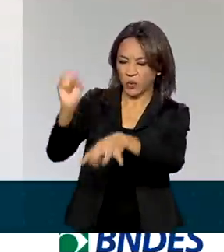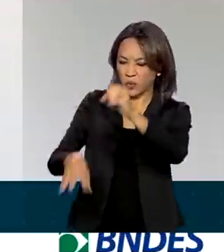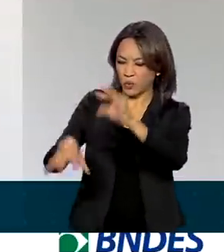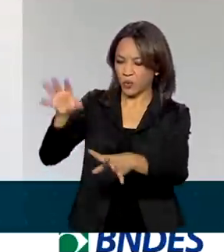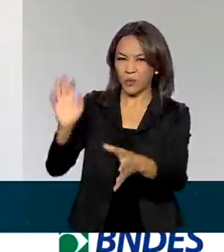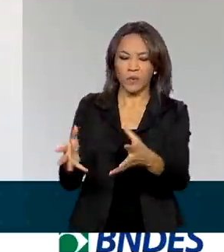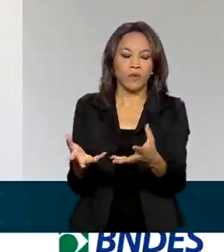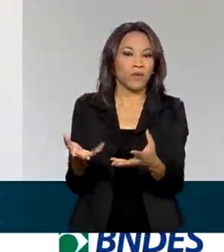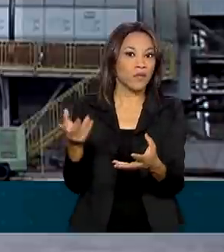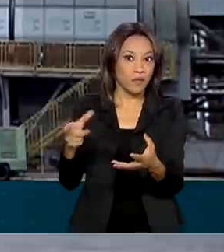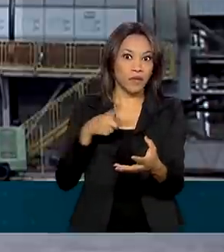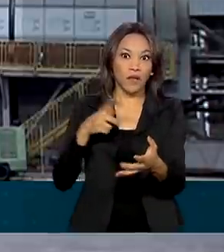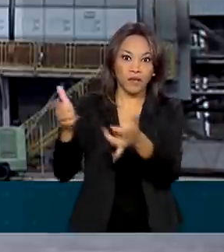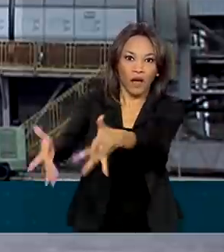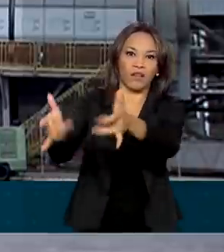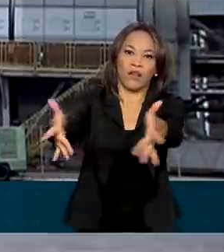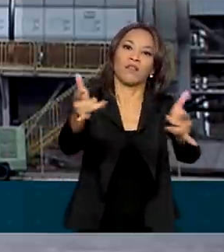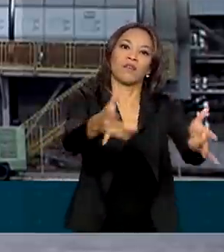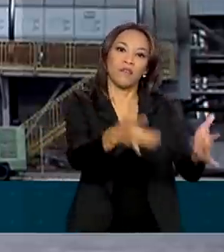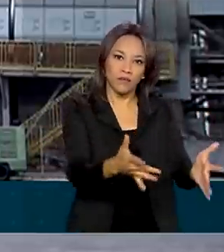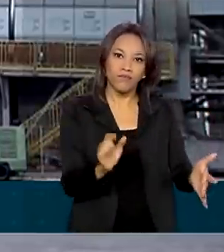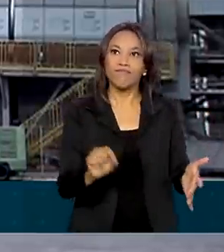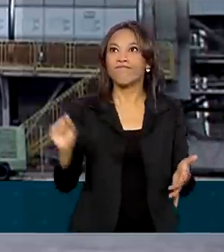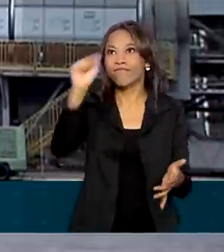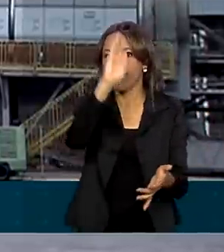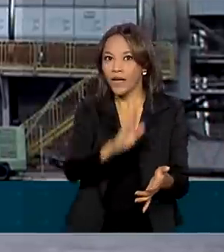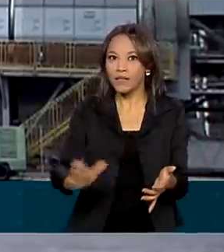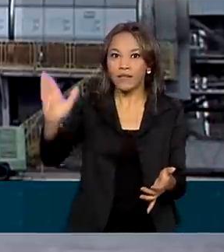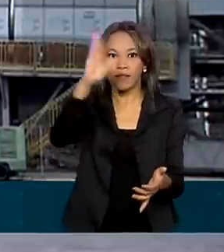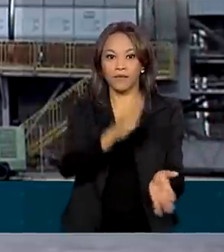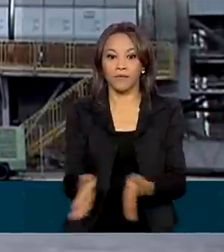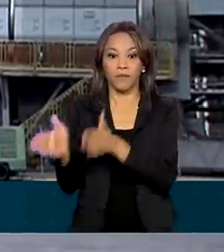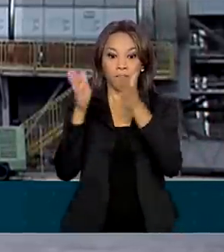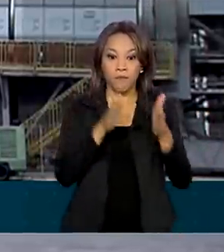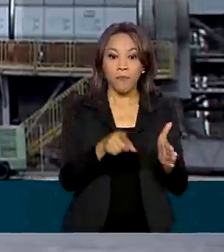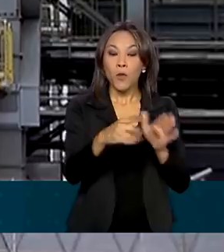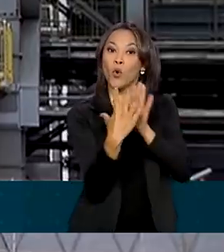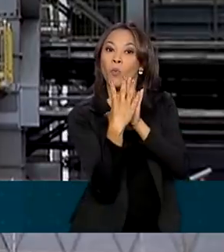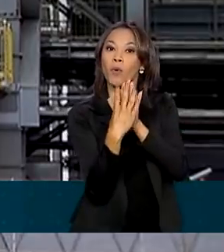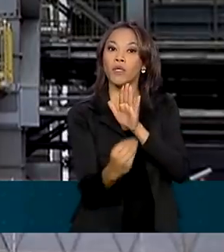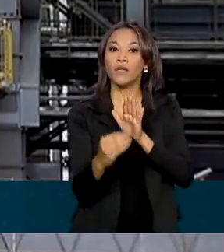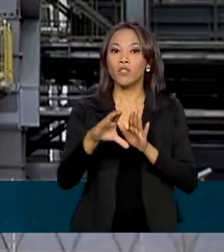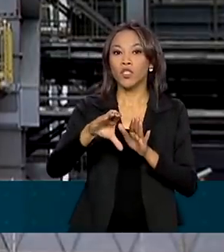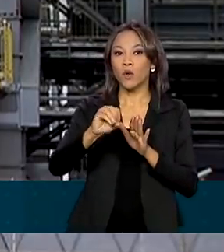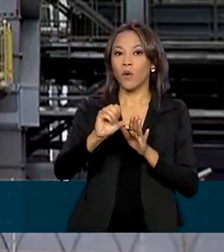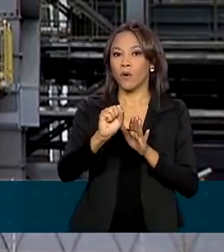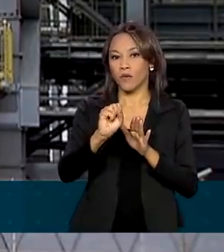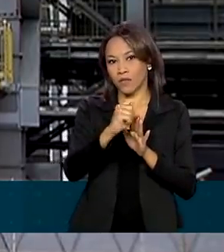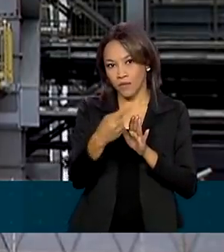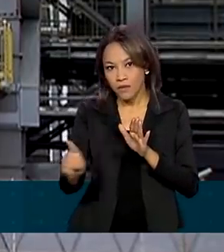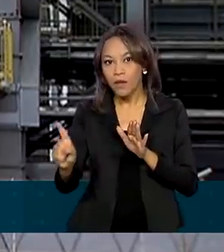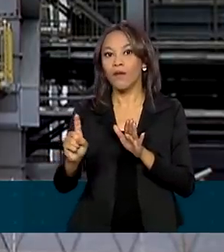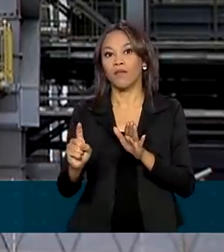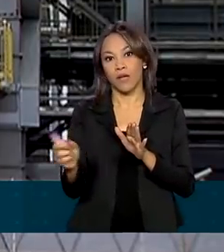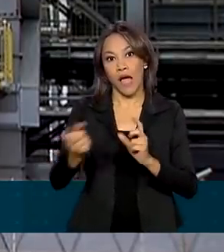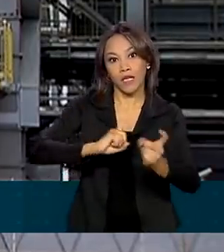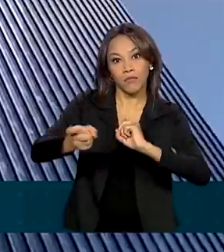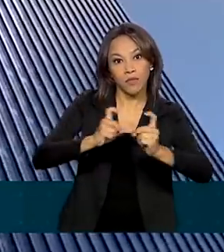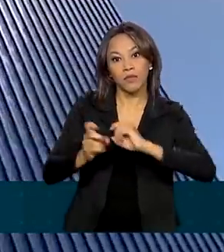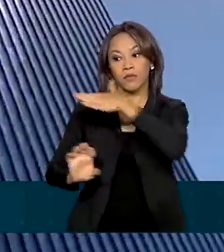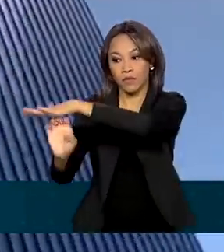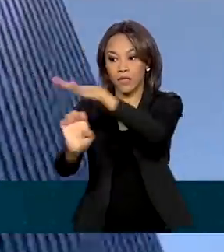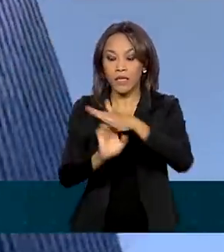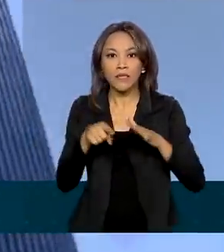é despejado nos aterros. As concessões são uma das alternativas para garantir o desenvolvimento do